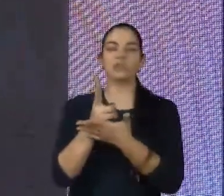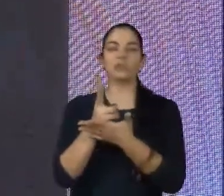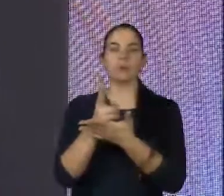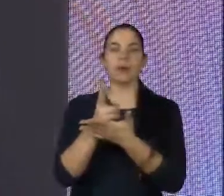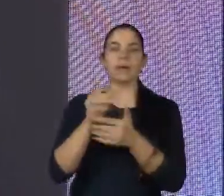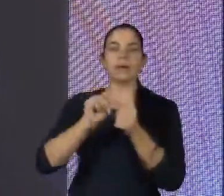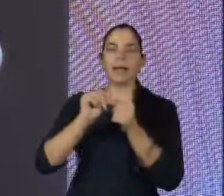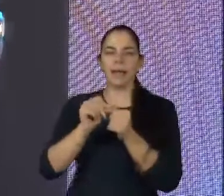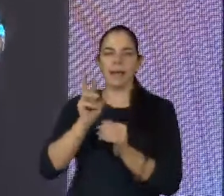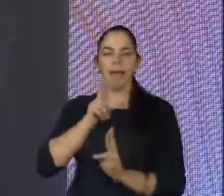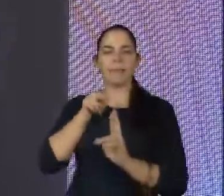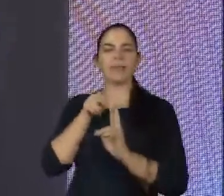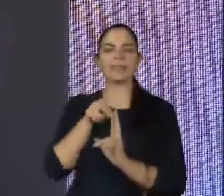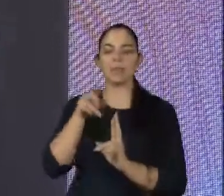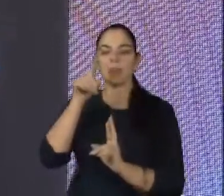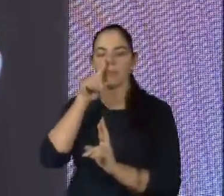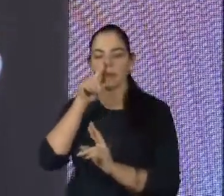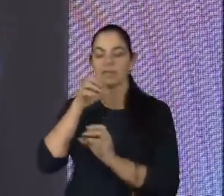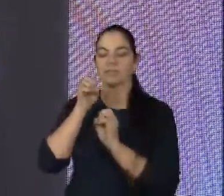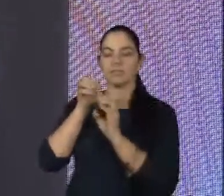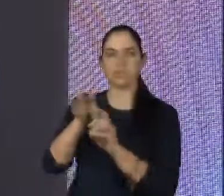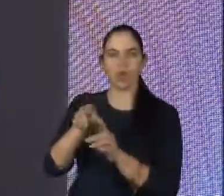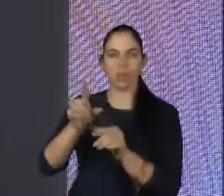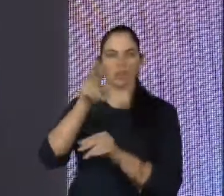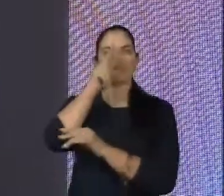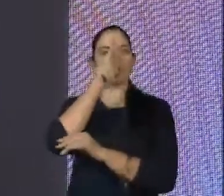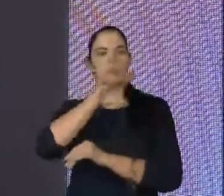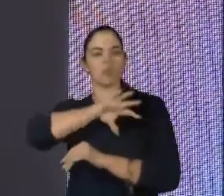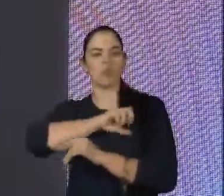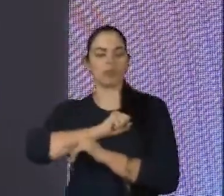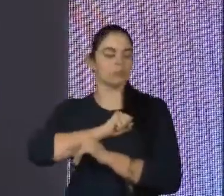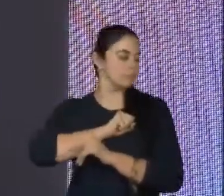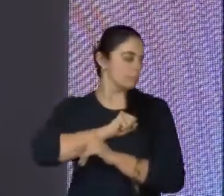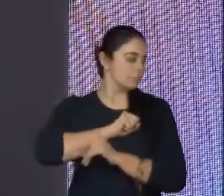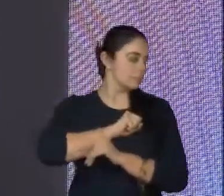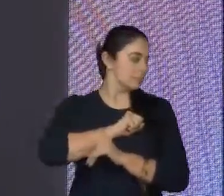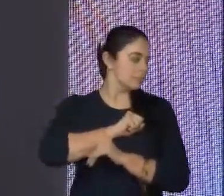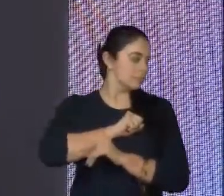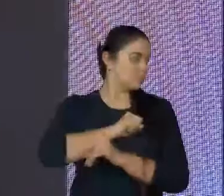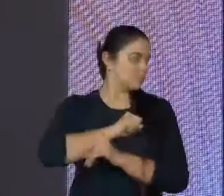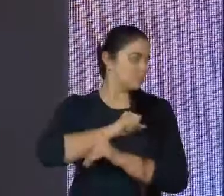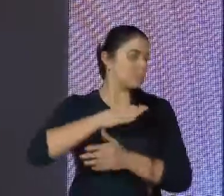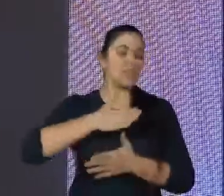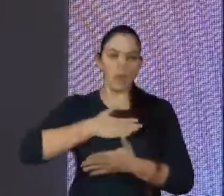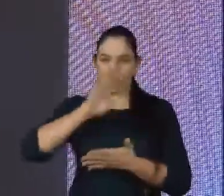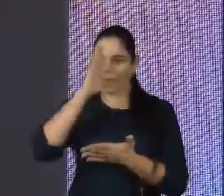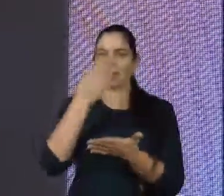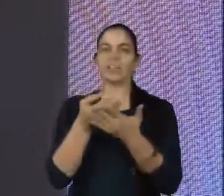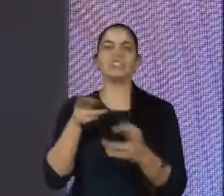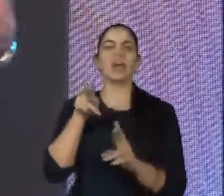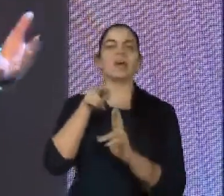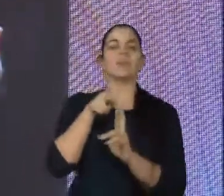representada por ela, pelo que ela me ensinou, pela força, pelo amor. E eu acho que a representatividade,